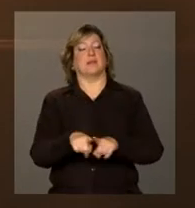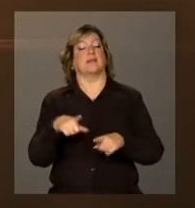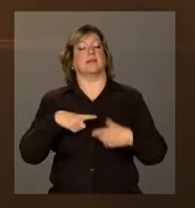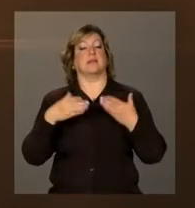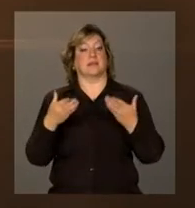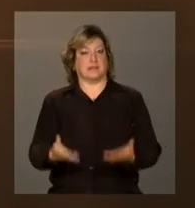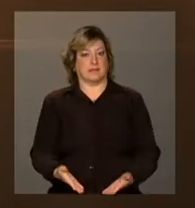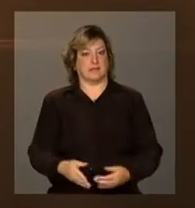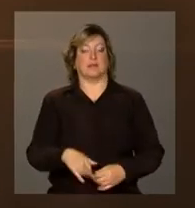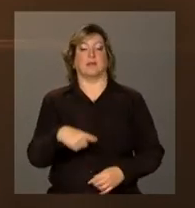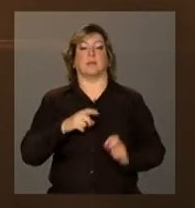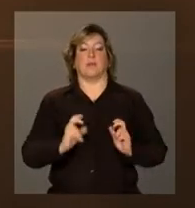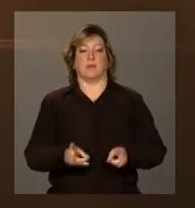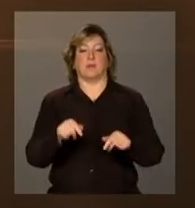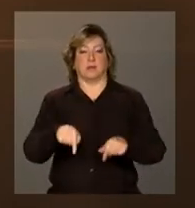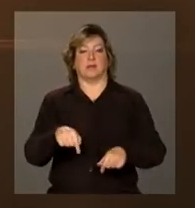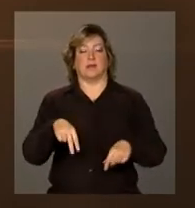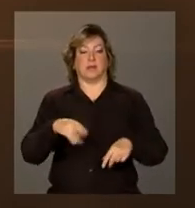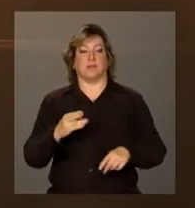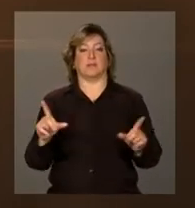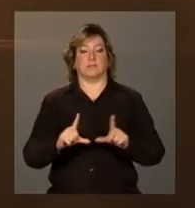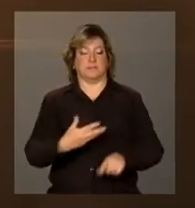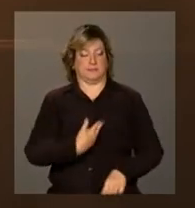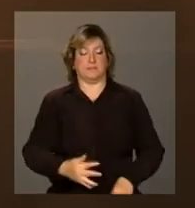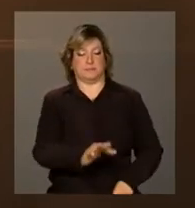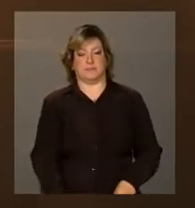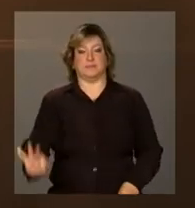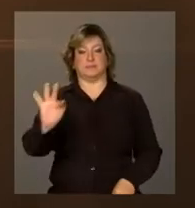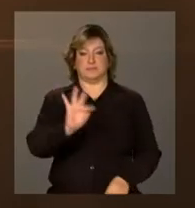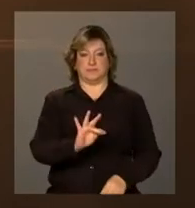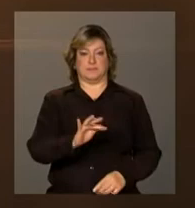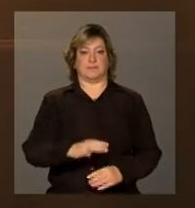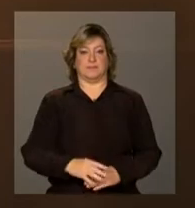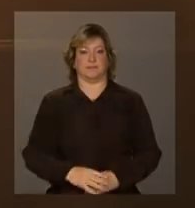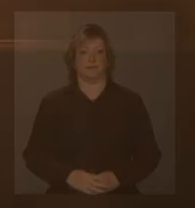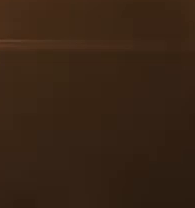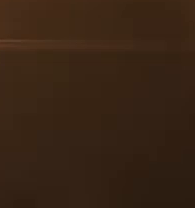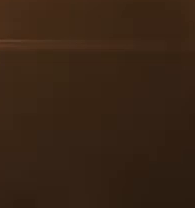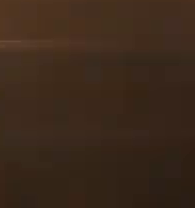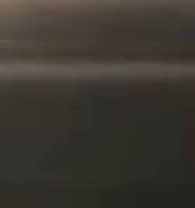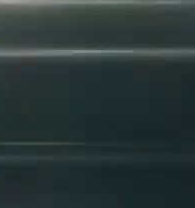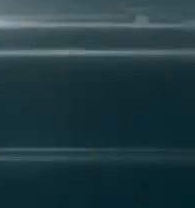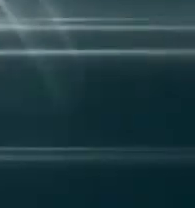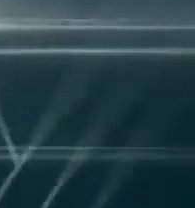tvnbr. Continue com a gente, NBR, a TV do Governo Federal.